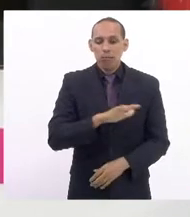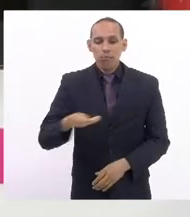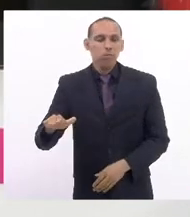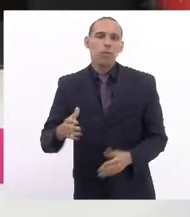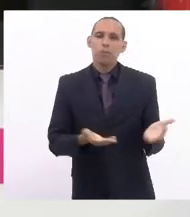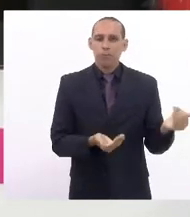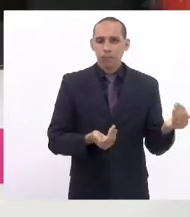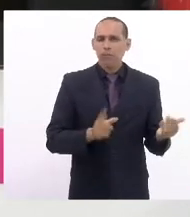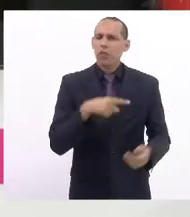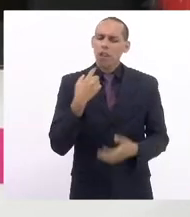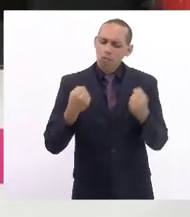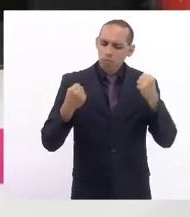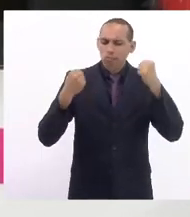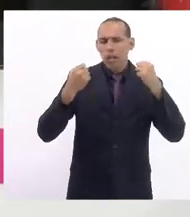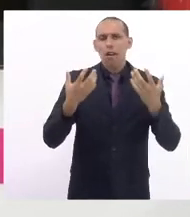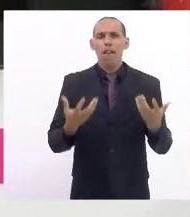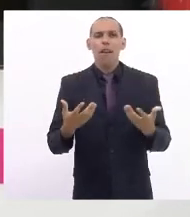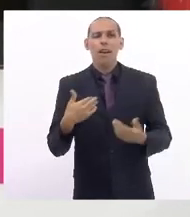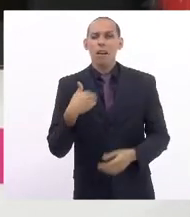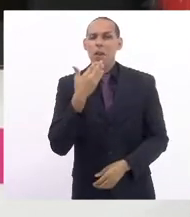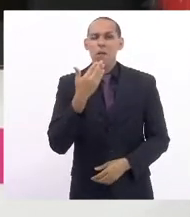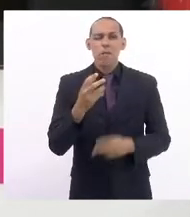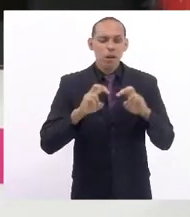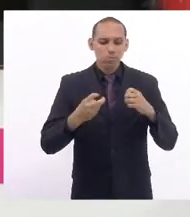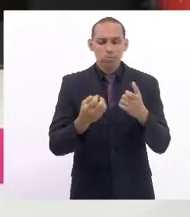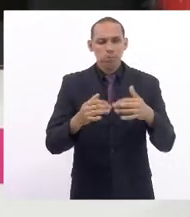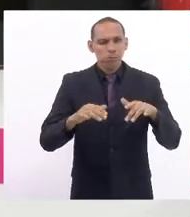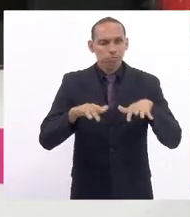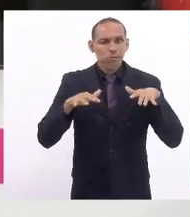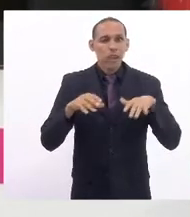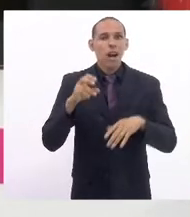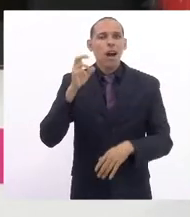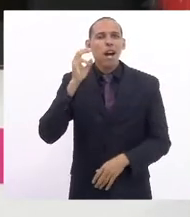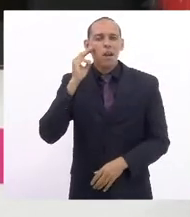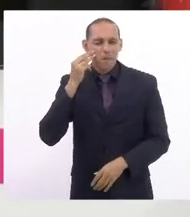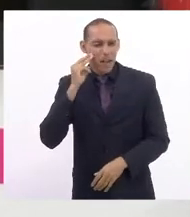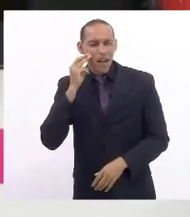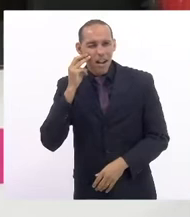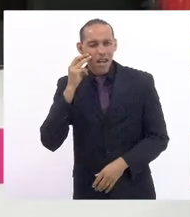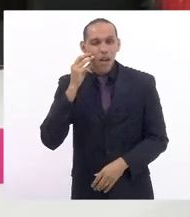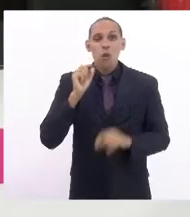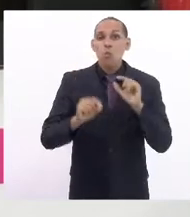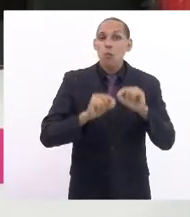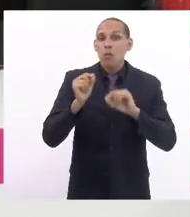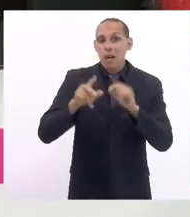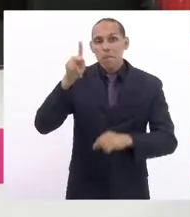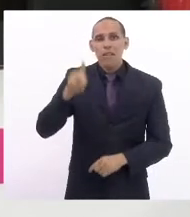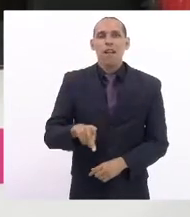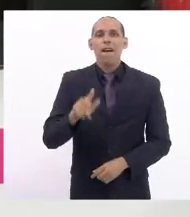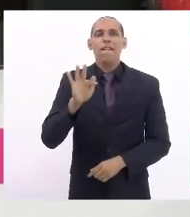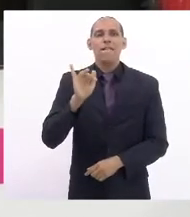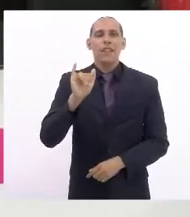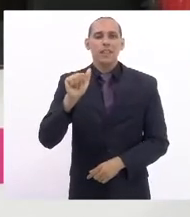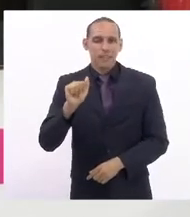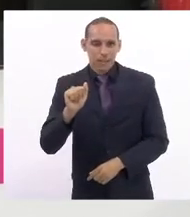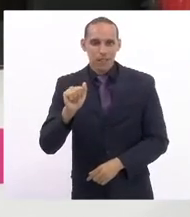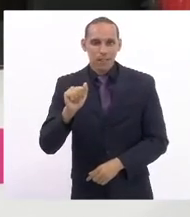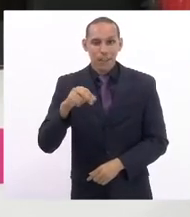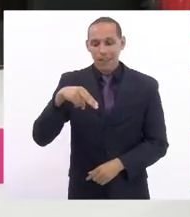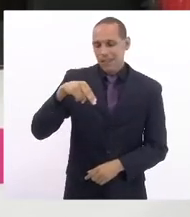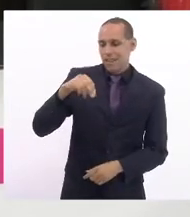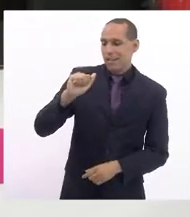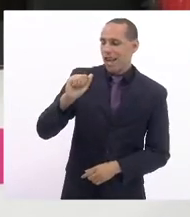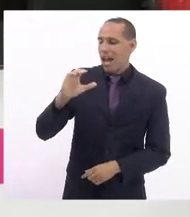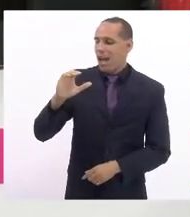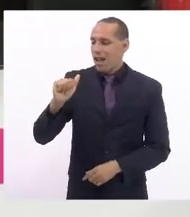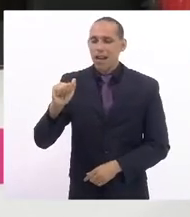aí aproveitar e pedir aqui em plenário deputado Valdeck para a presidência da FIA os NACAs estão com